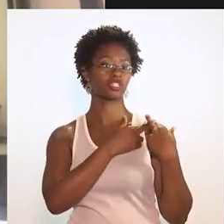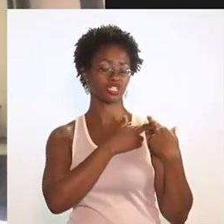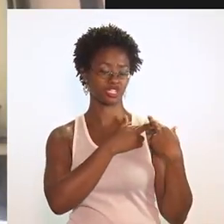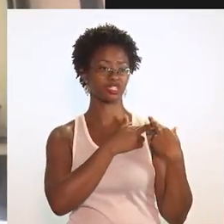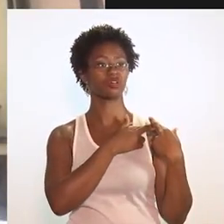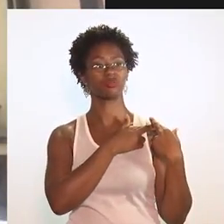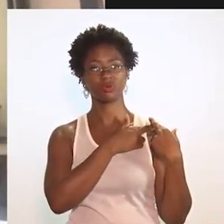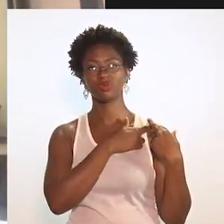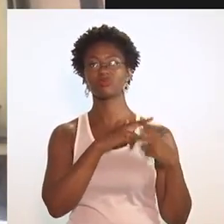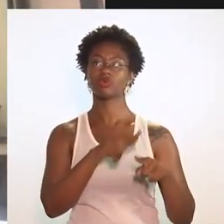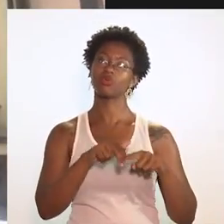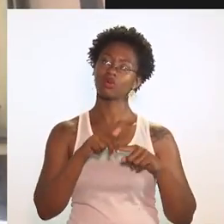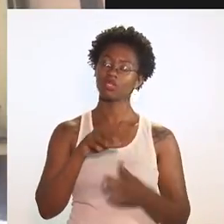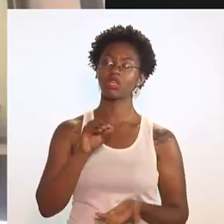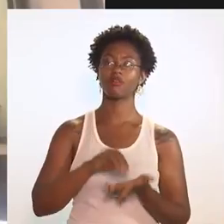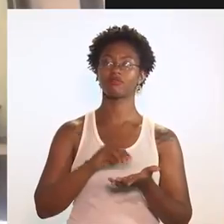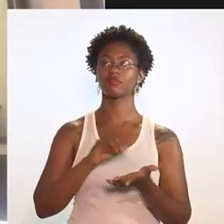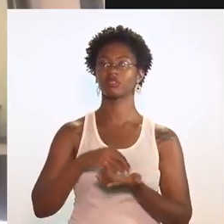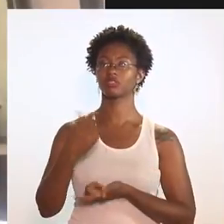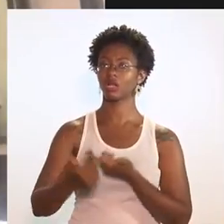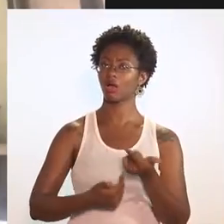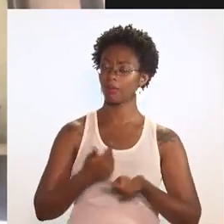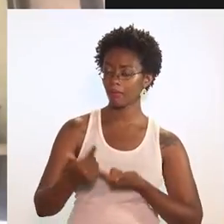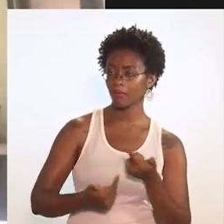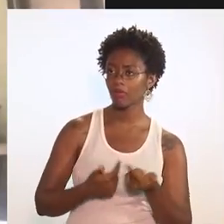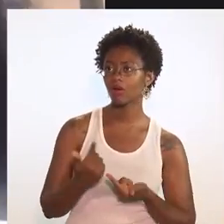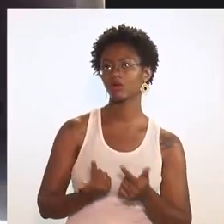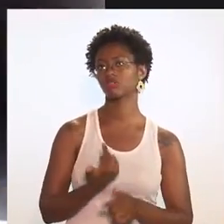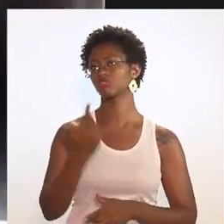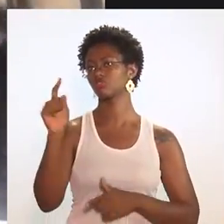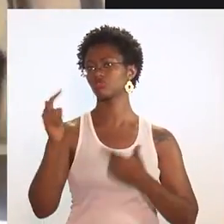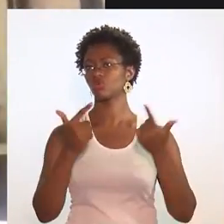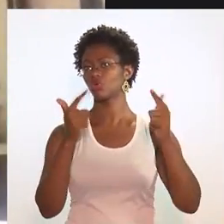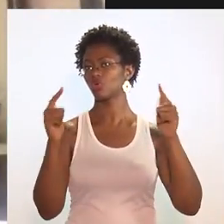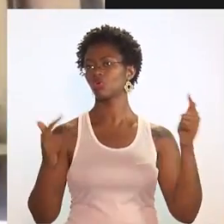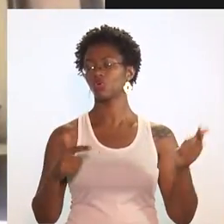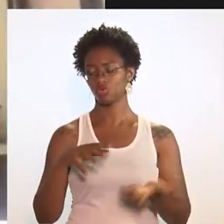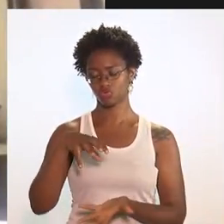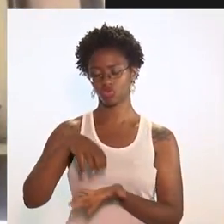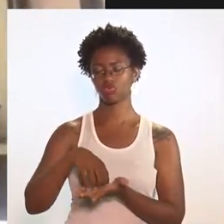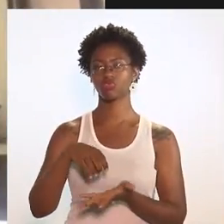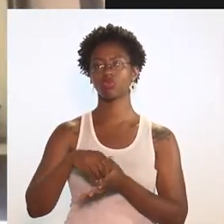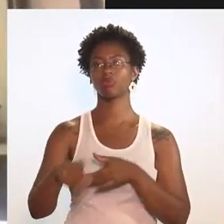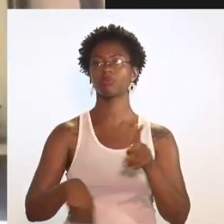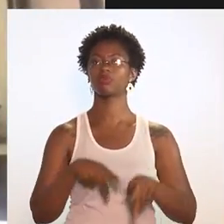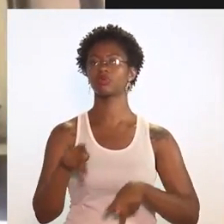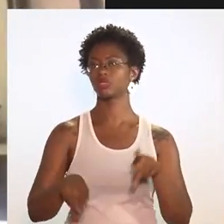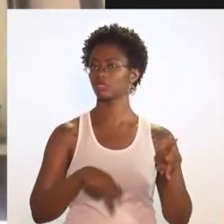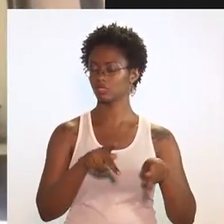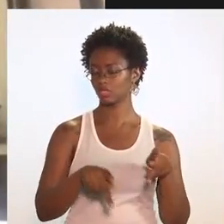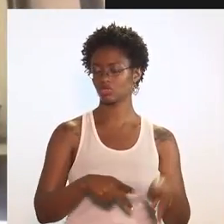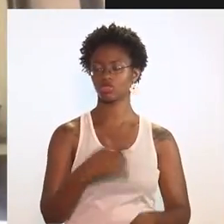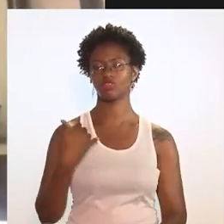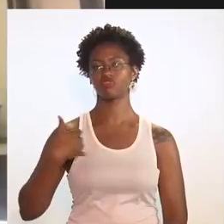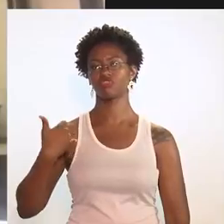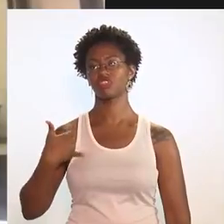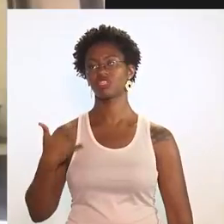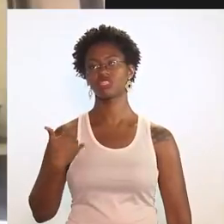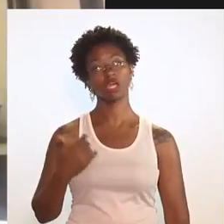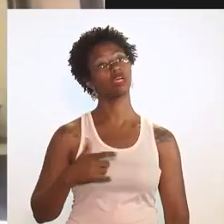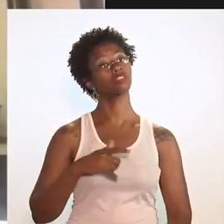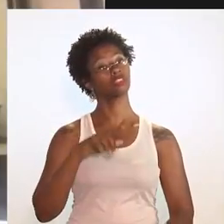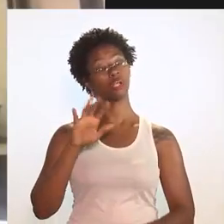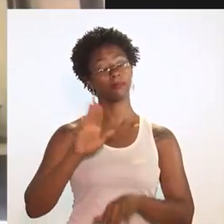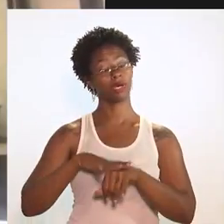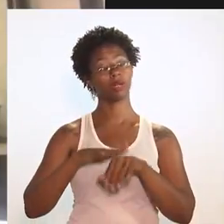responsáveis por conta do desemprego das outras, digamos assim, dos outros grupos populacionais etários